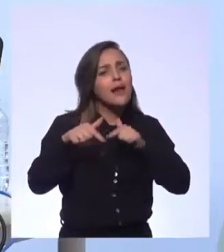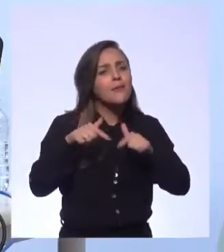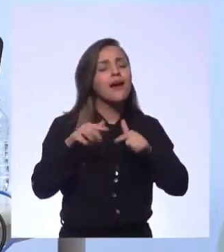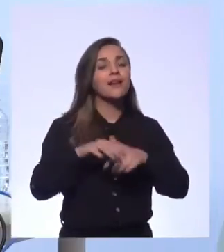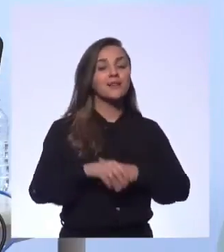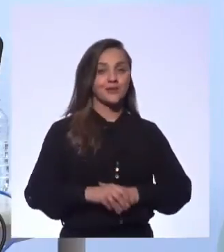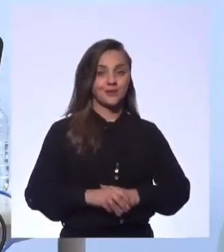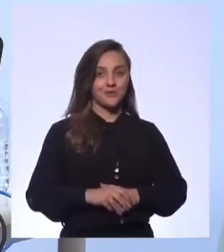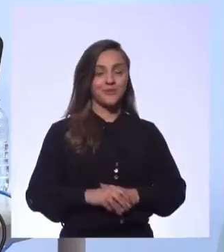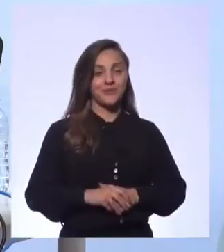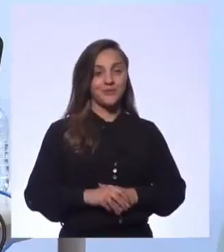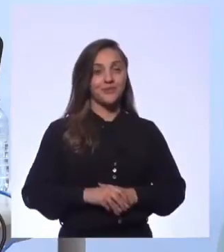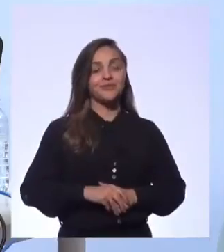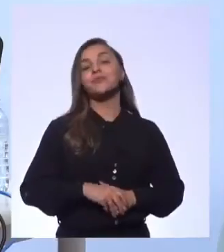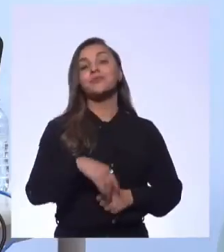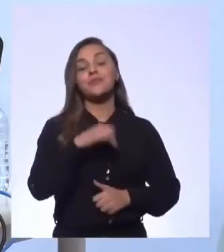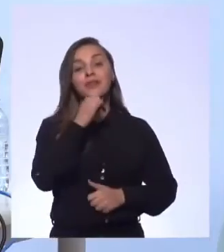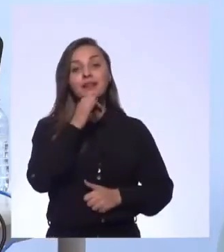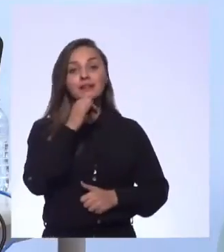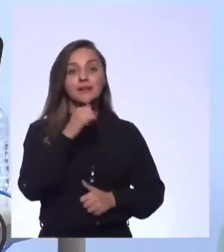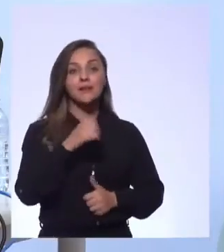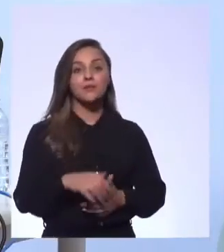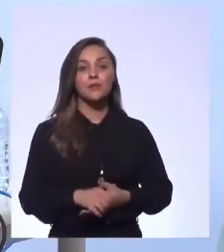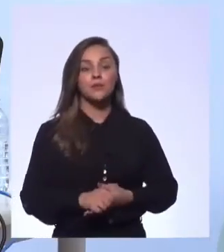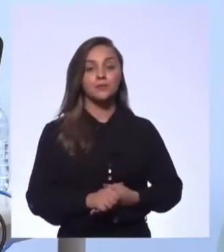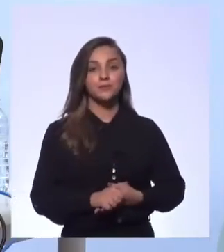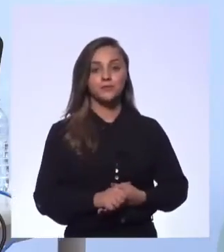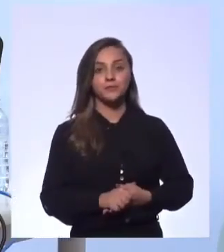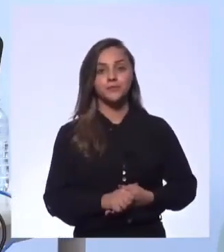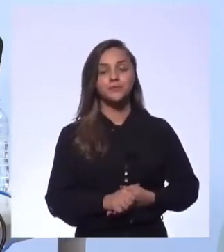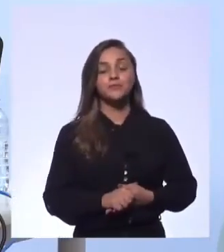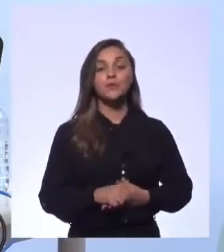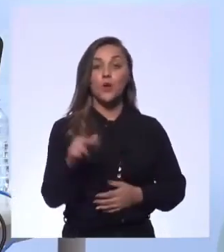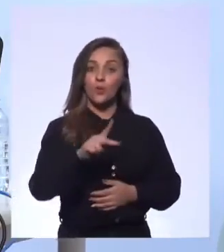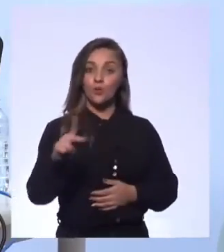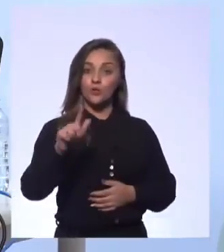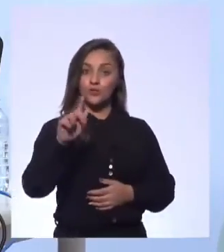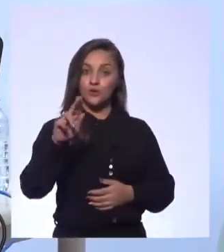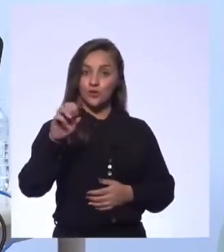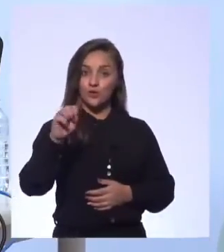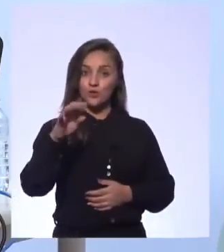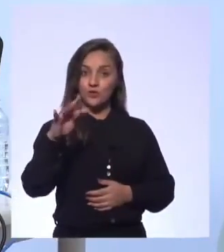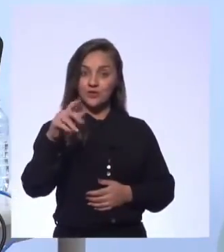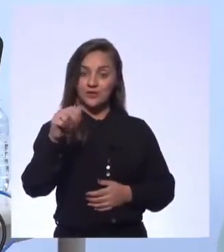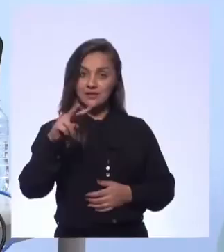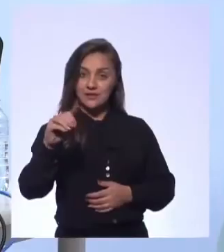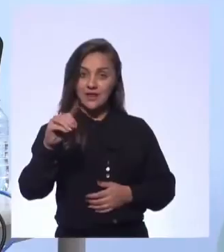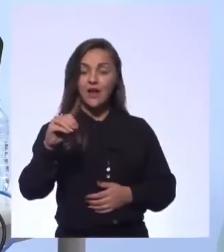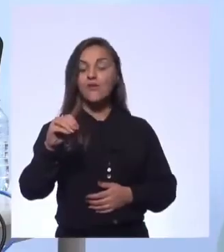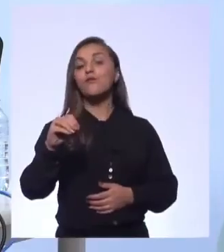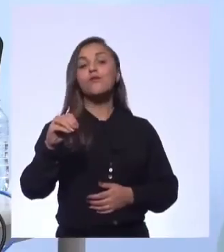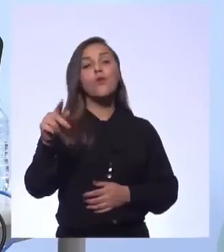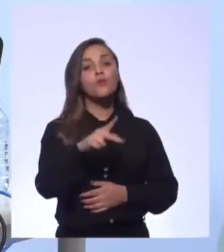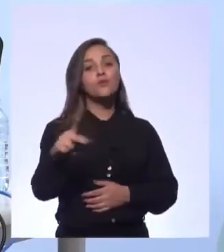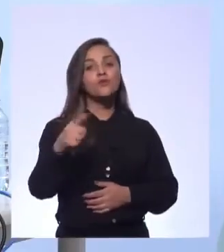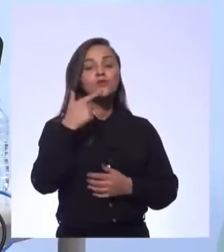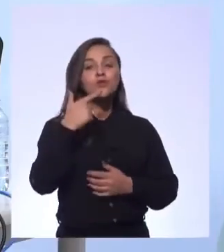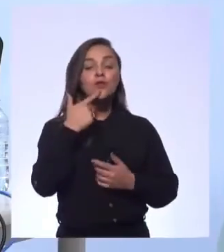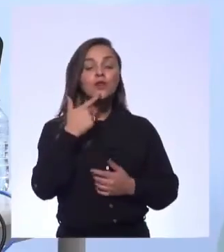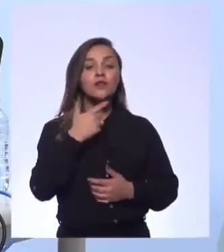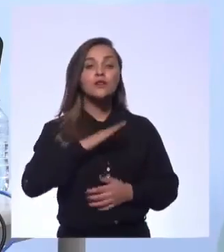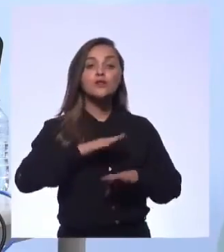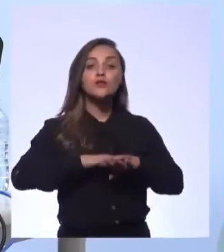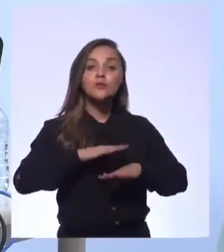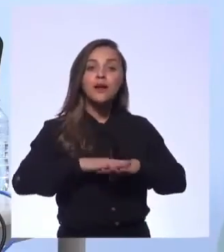Você quer ver um exemplo? Eu indico também, até falei isso. Tem o professor Gustavo Reis, que é professor de matemática, que é do ensino e